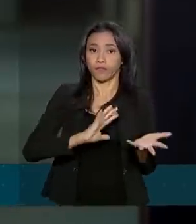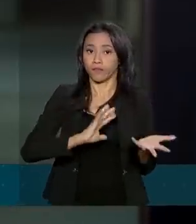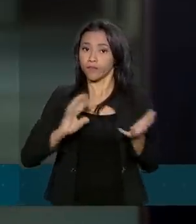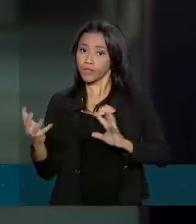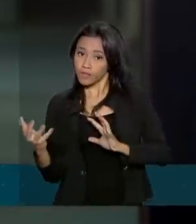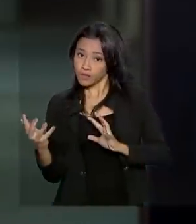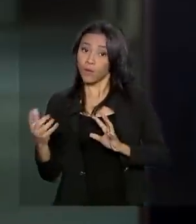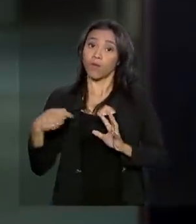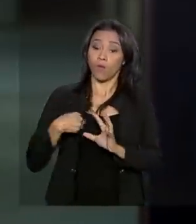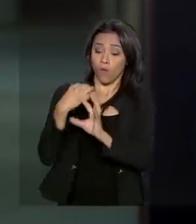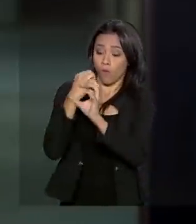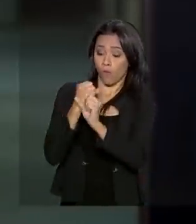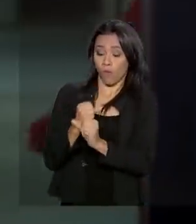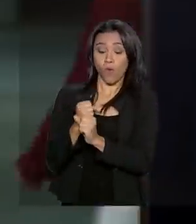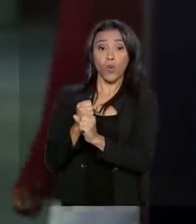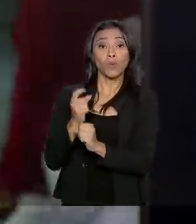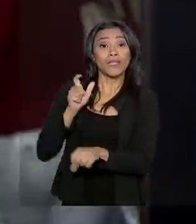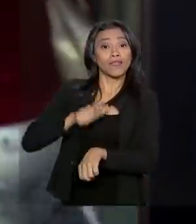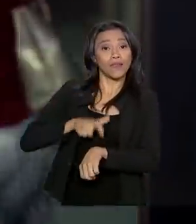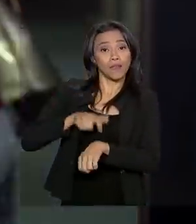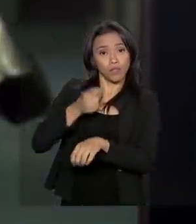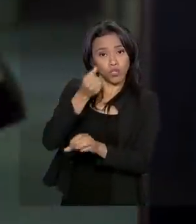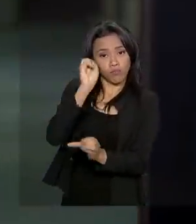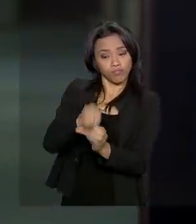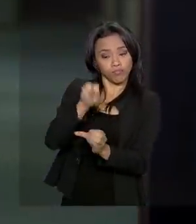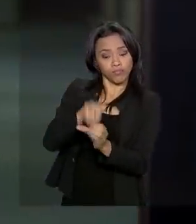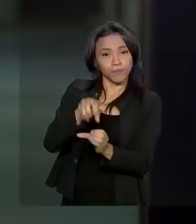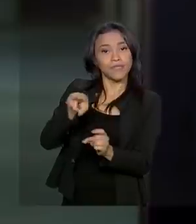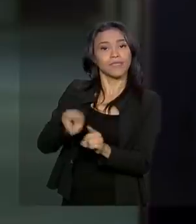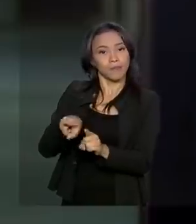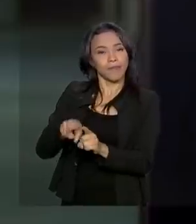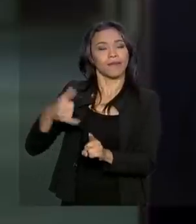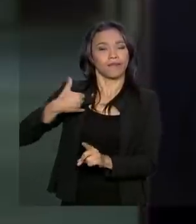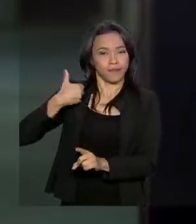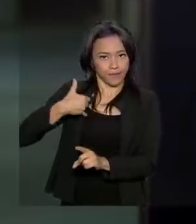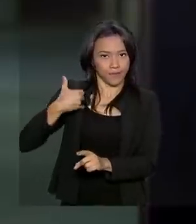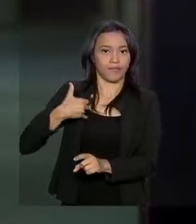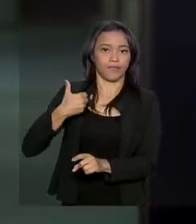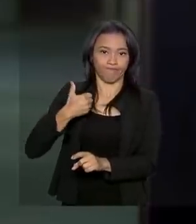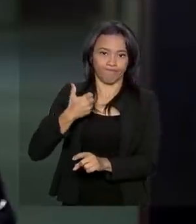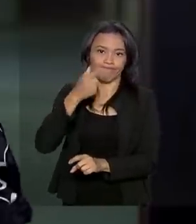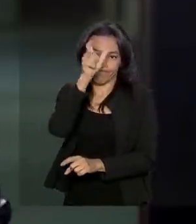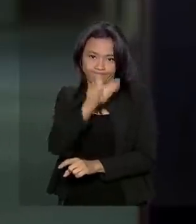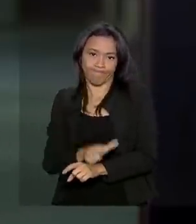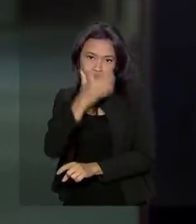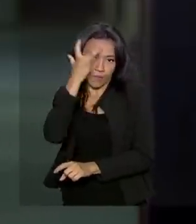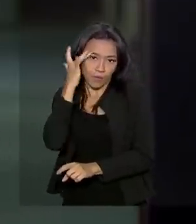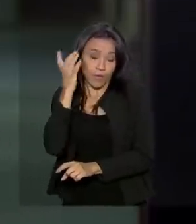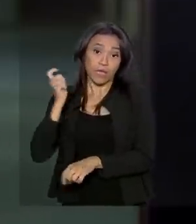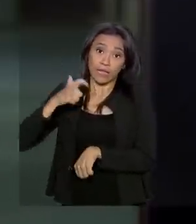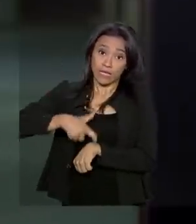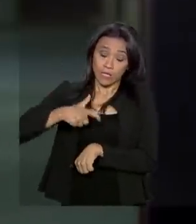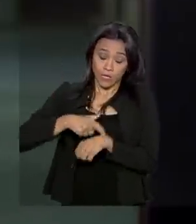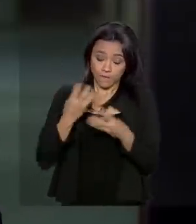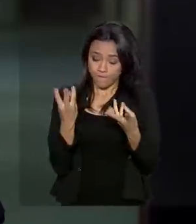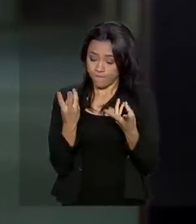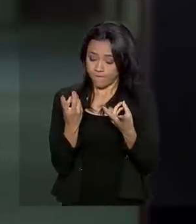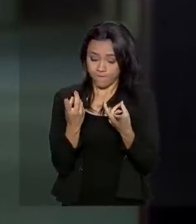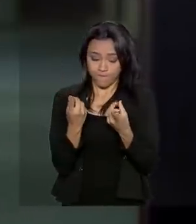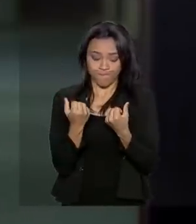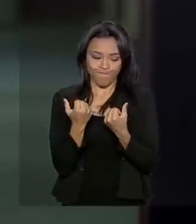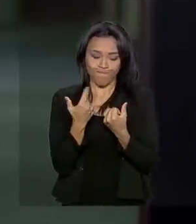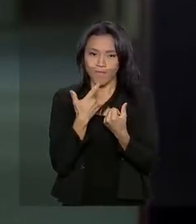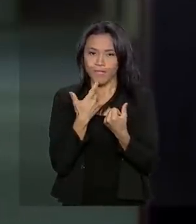cálculo vai considerar o tempo de contribuição e também a idade do trabalhador. Nesse caso, é hora de fazer as contas e